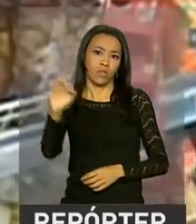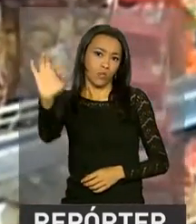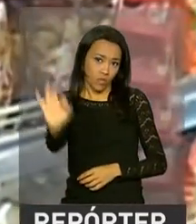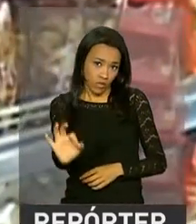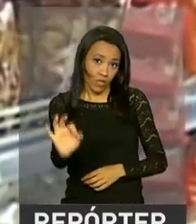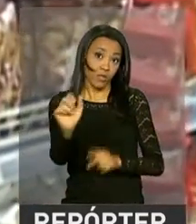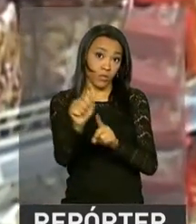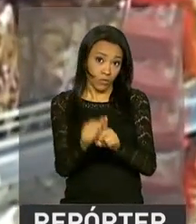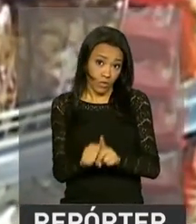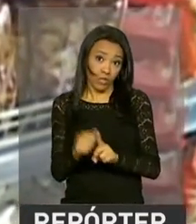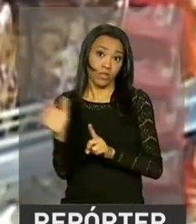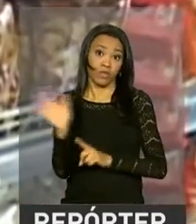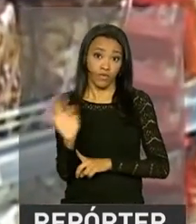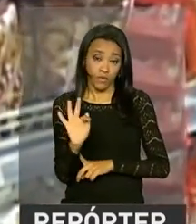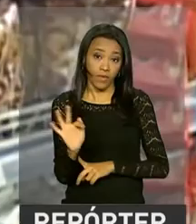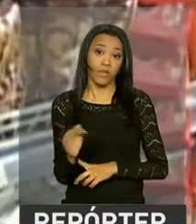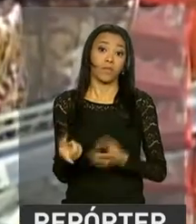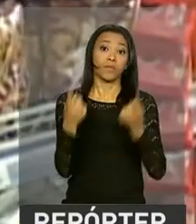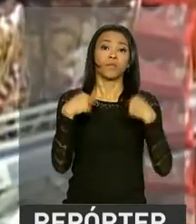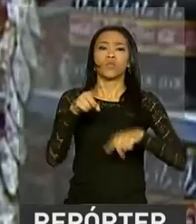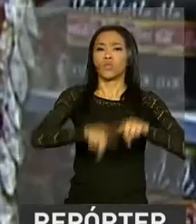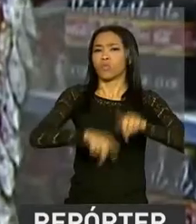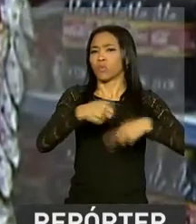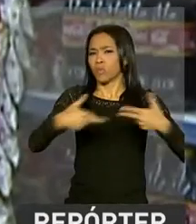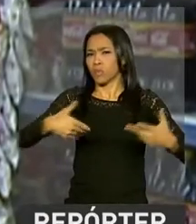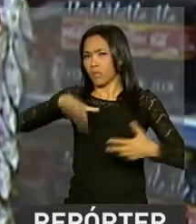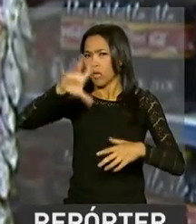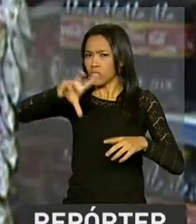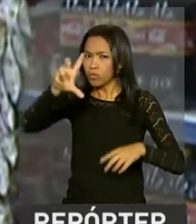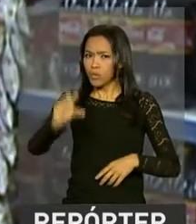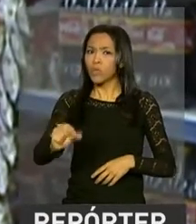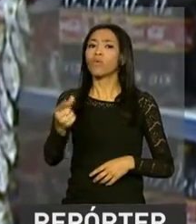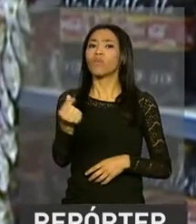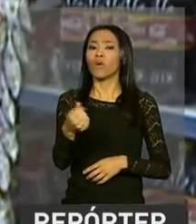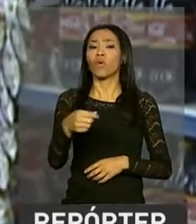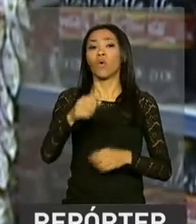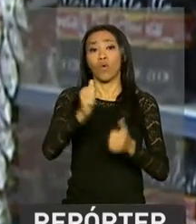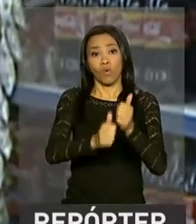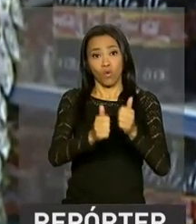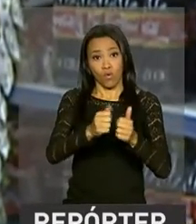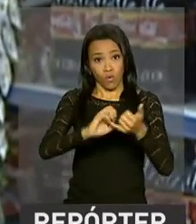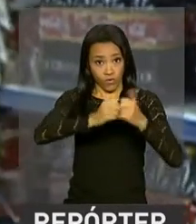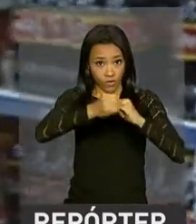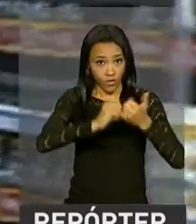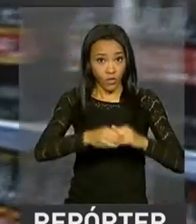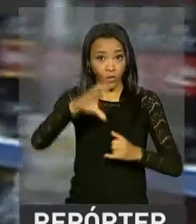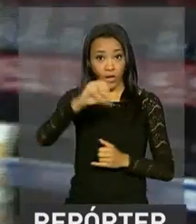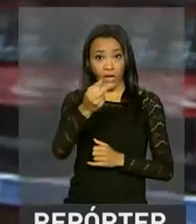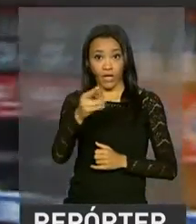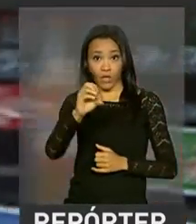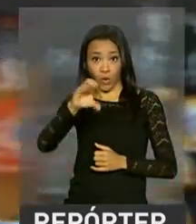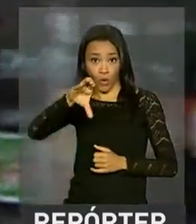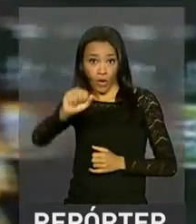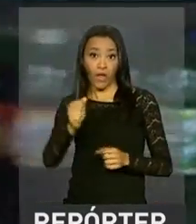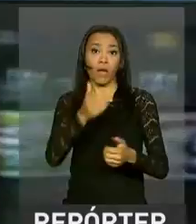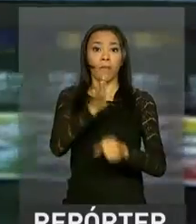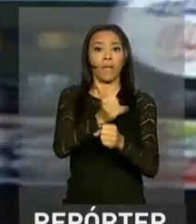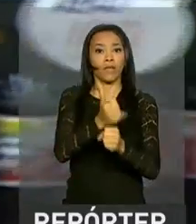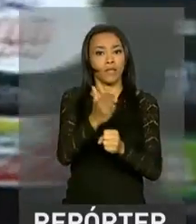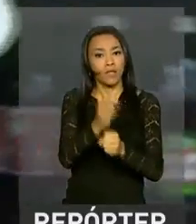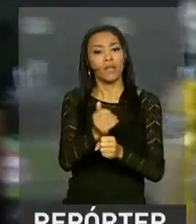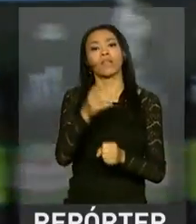em fevereiro. Entre os produtos que mais caíram estão o feijão carioca, a batata inglesa,